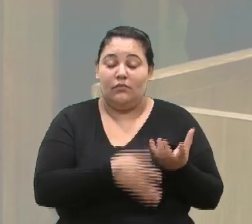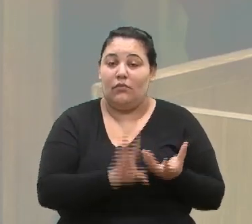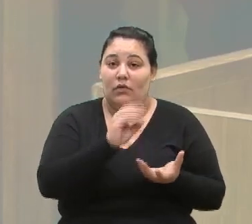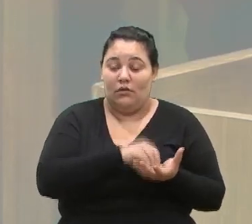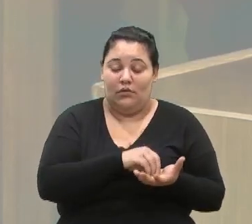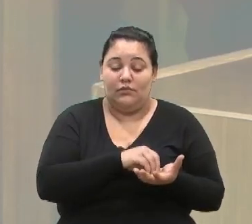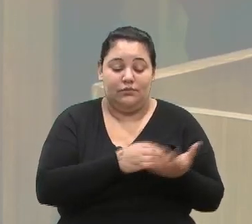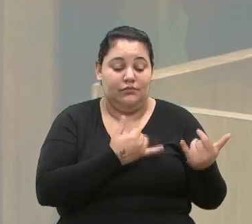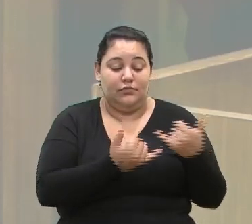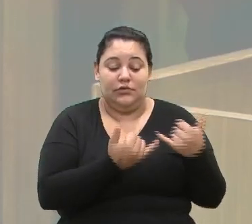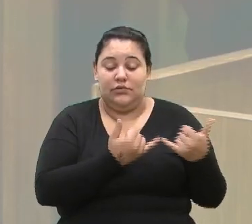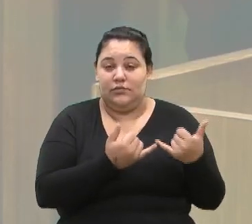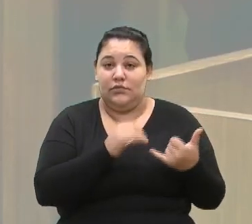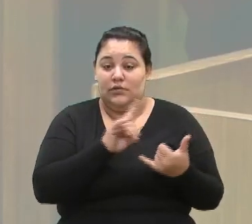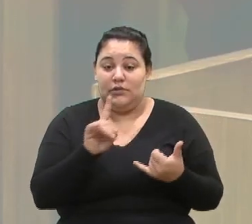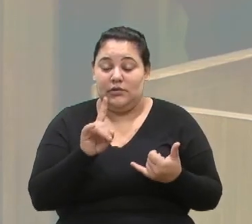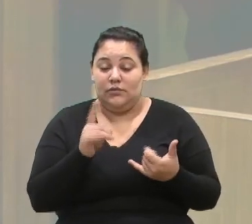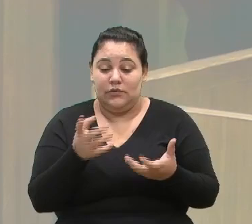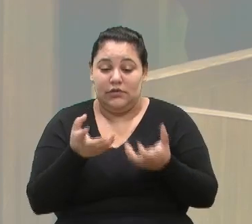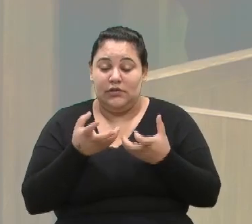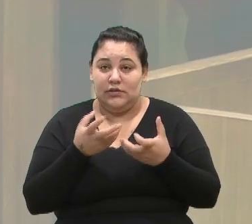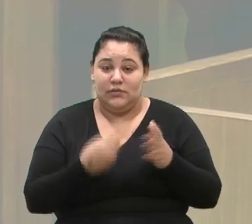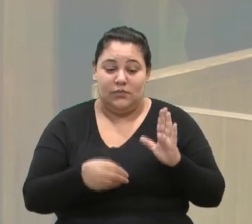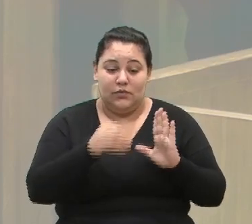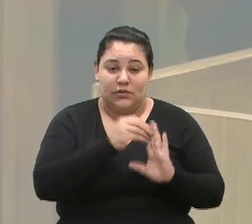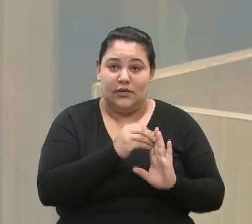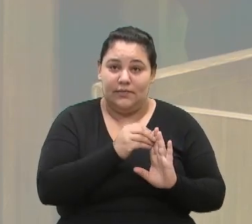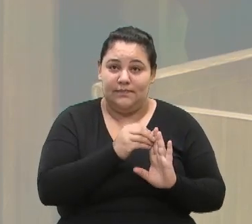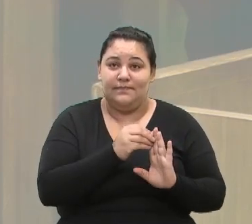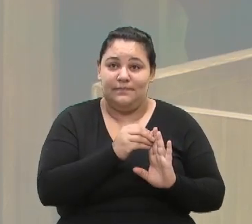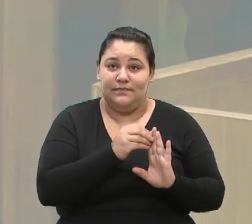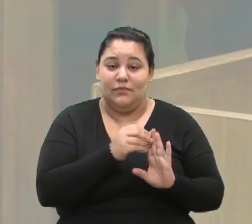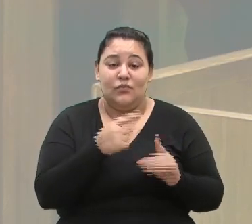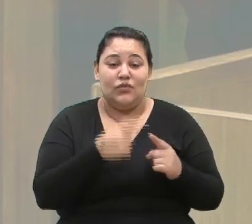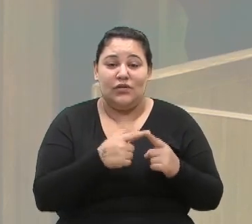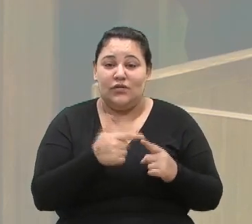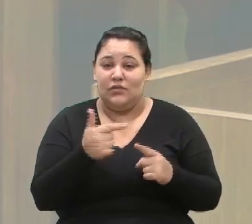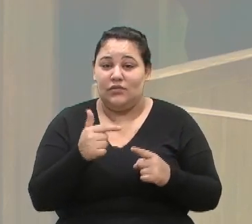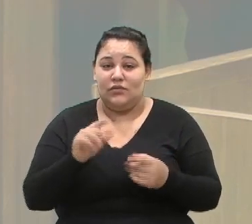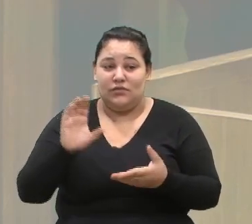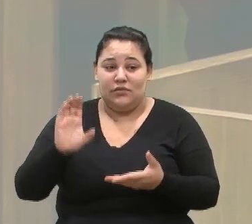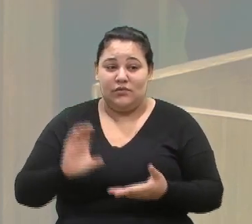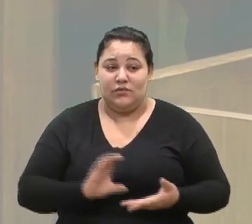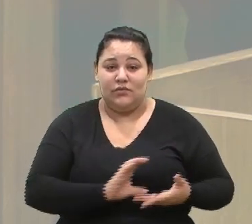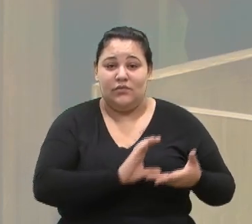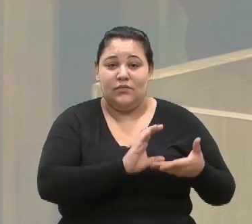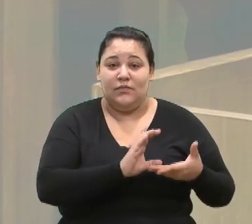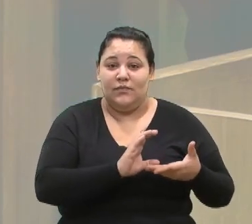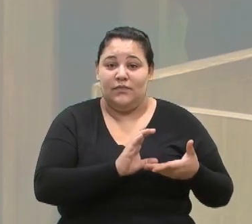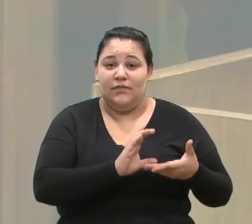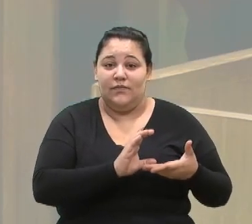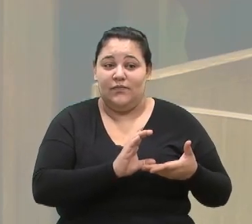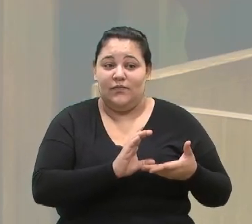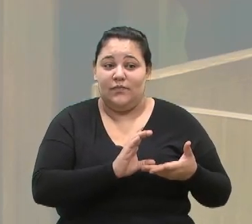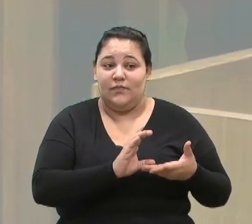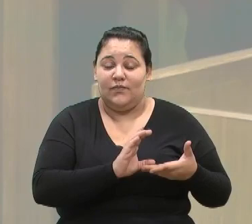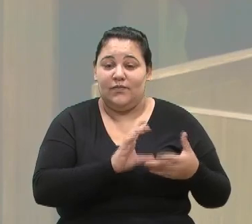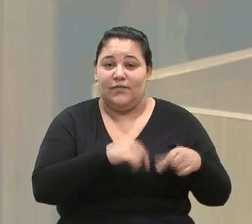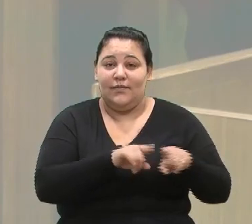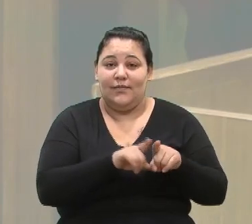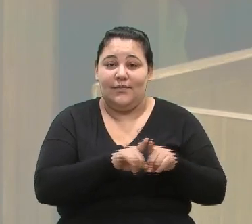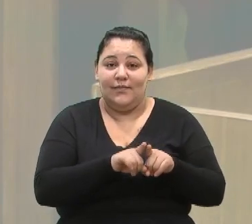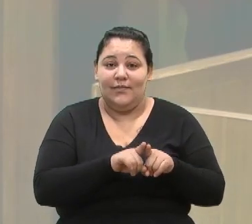não quis colocar mais servidores. Não, porque não tinha recursos. Então, através da regularização fundiária, nós precisamos